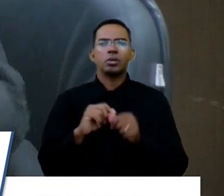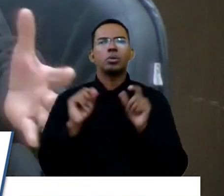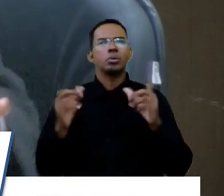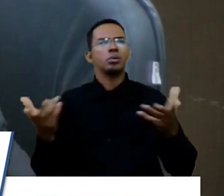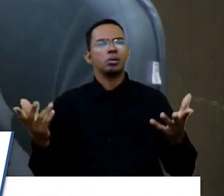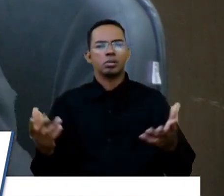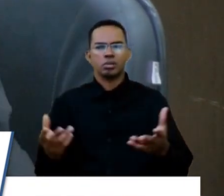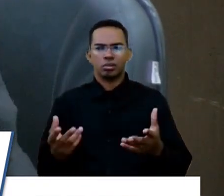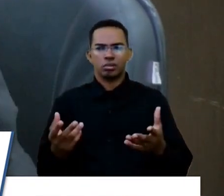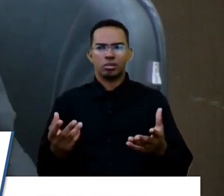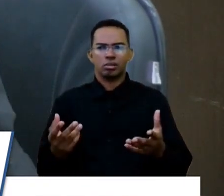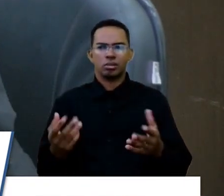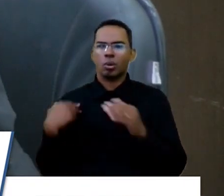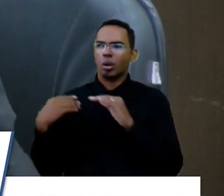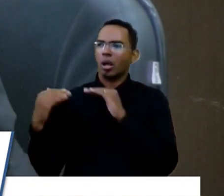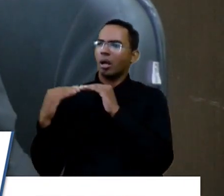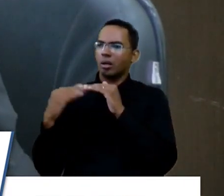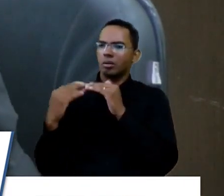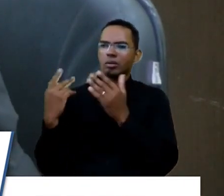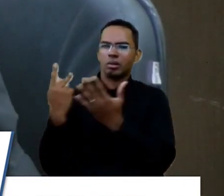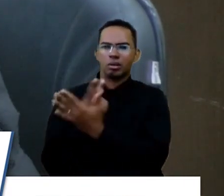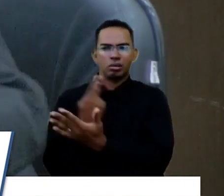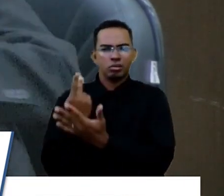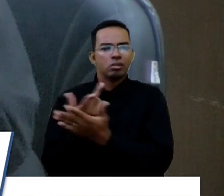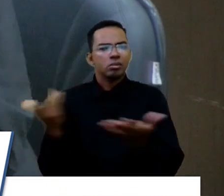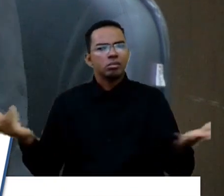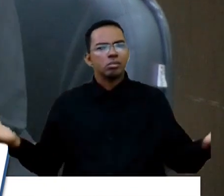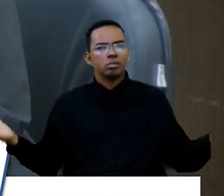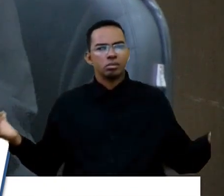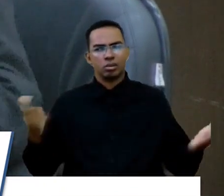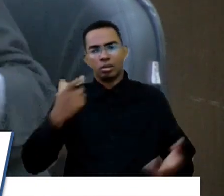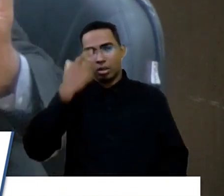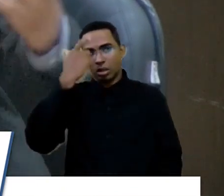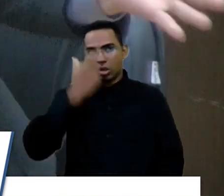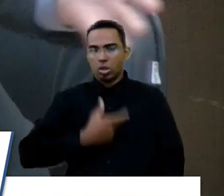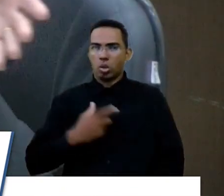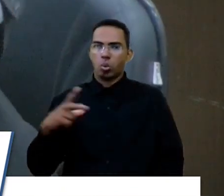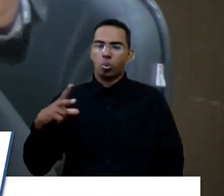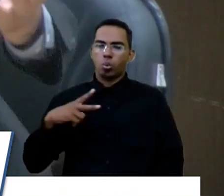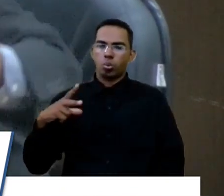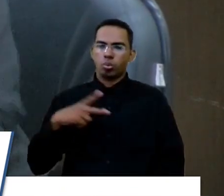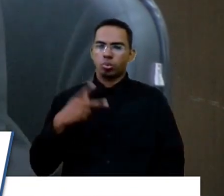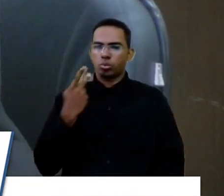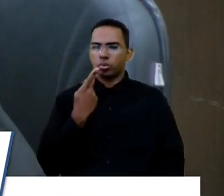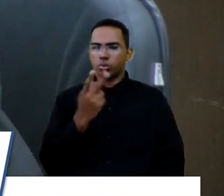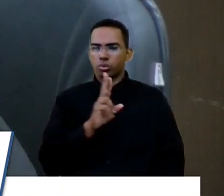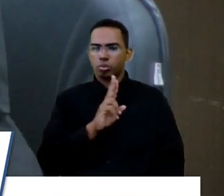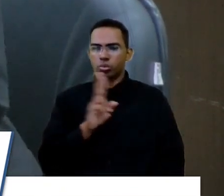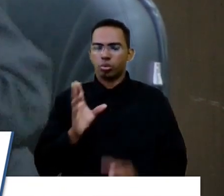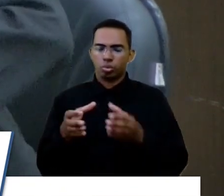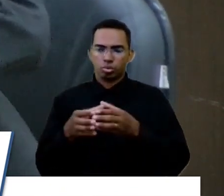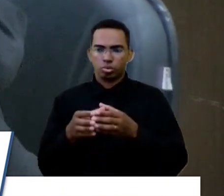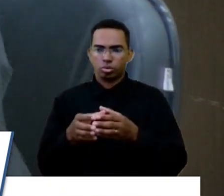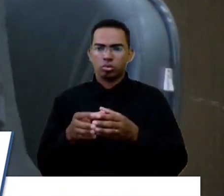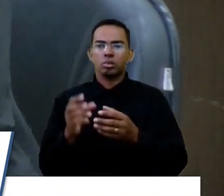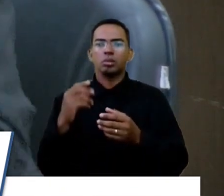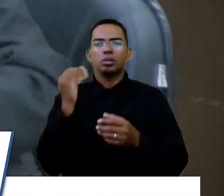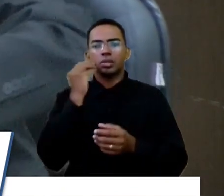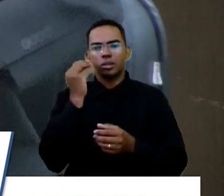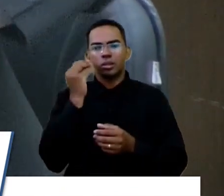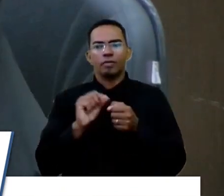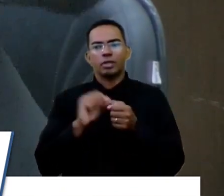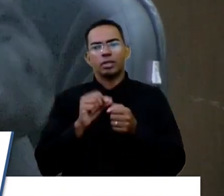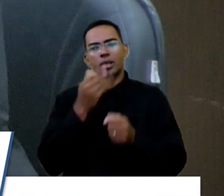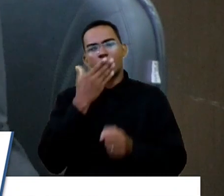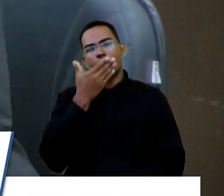Que nós somos coniventes com coisa errada? Eu, particularmente, eu falo o nome de todos aqui, a gente tenta fazer o melhor,